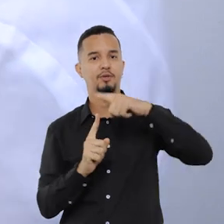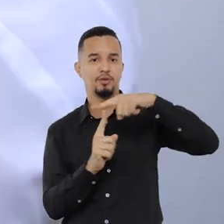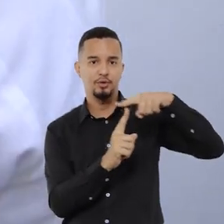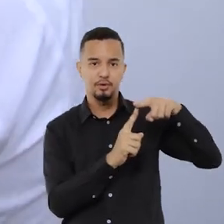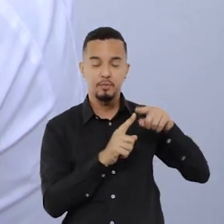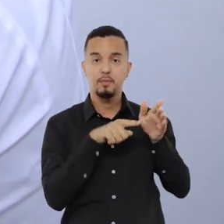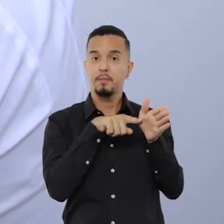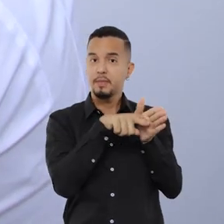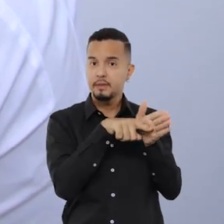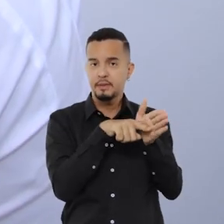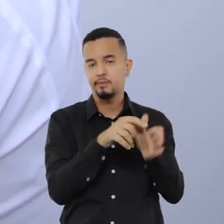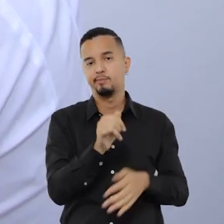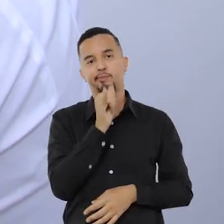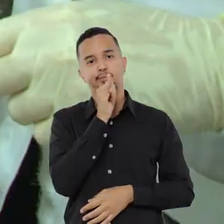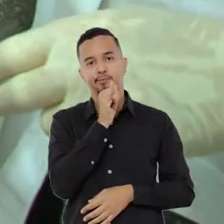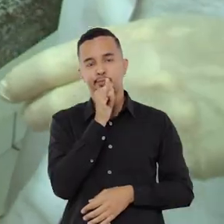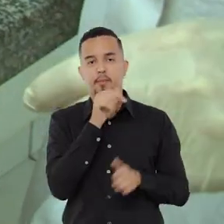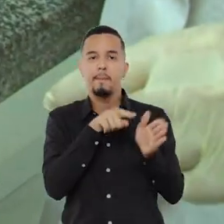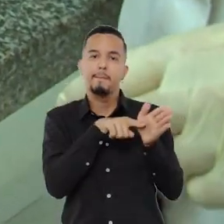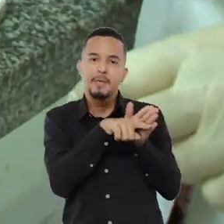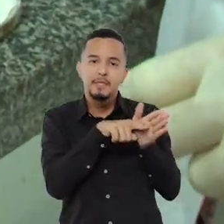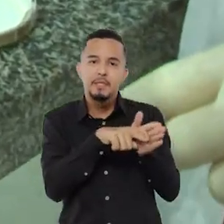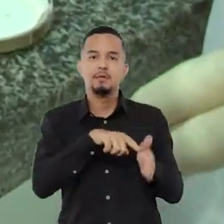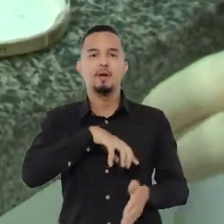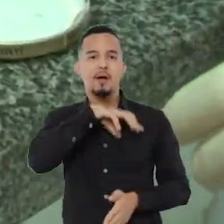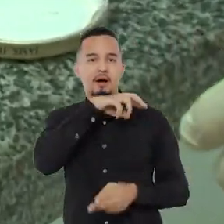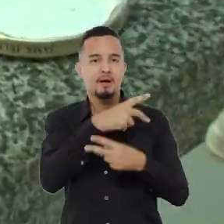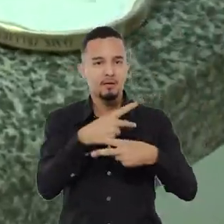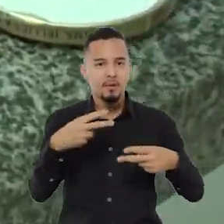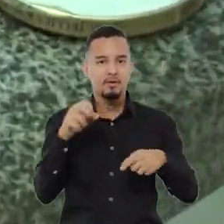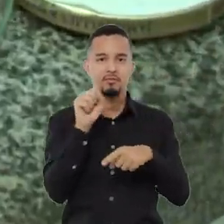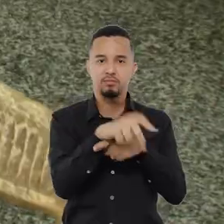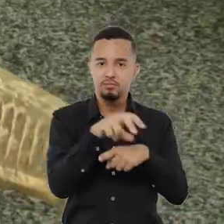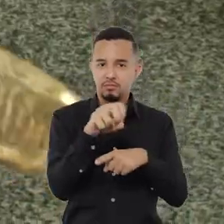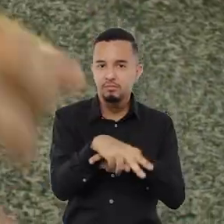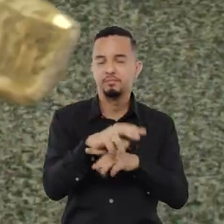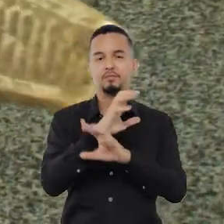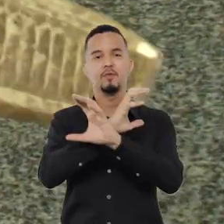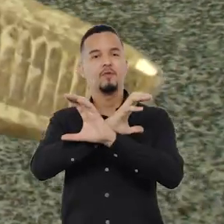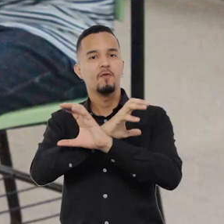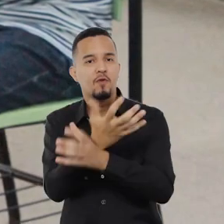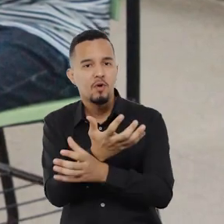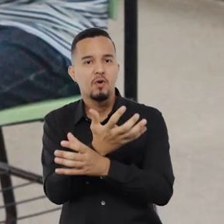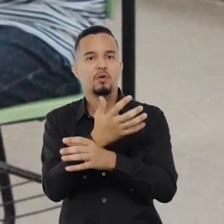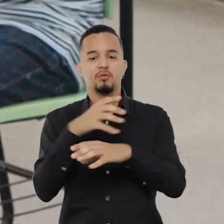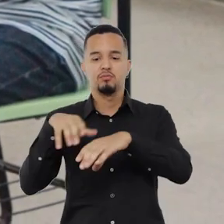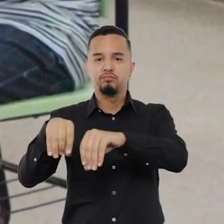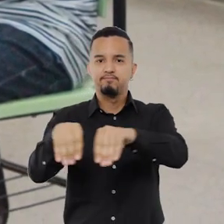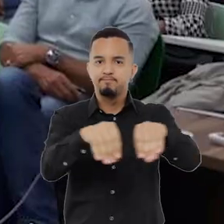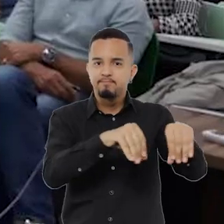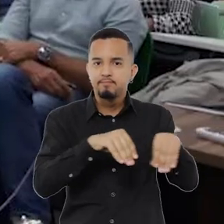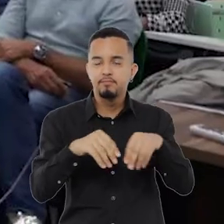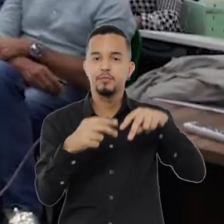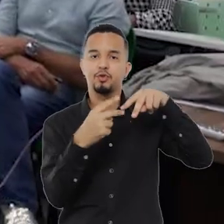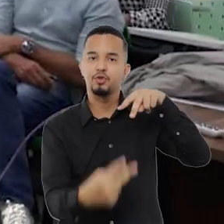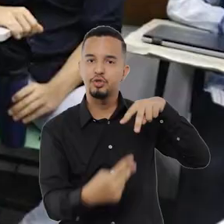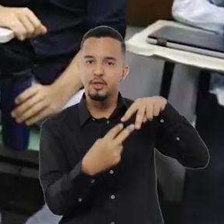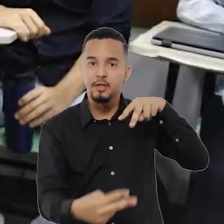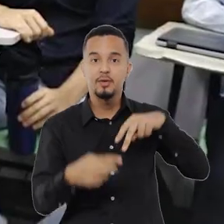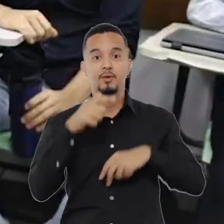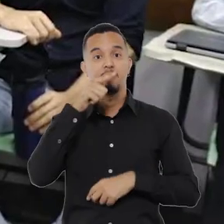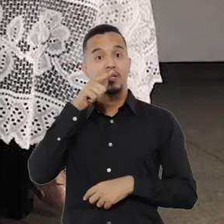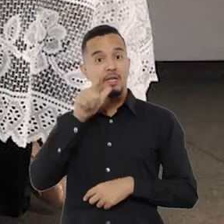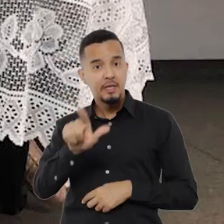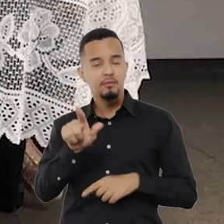tipos de pesquisa, como por exemplo, pesquisas com animais peçonhentos, fósseis, territórios, gênero,